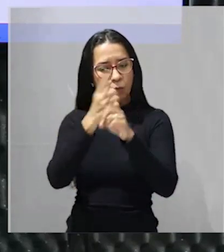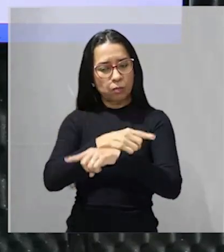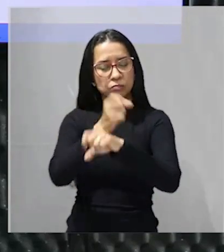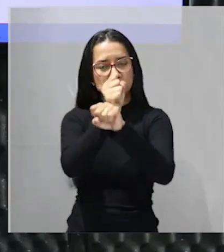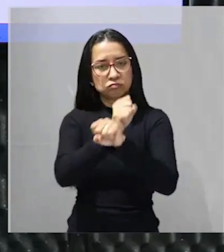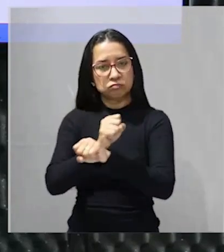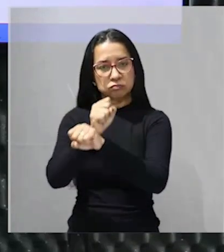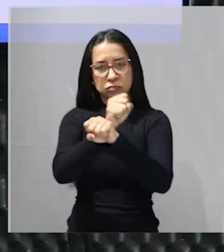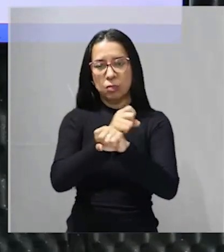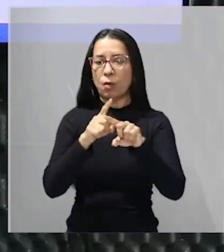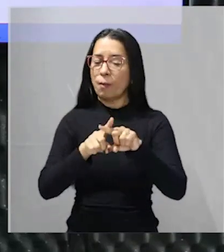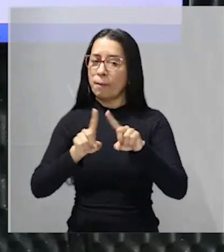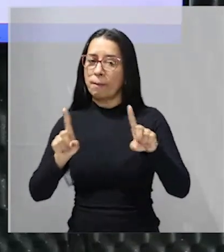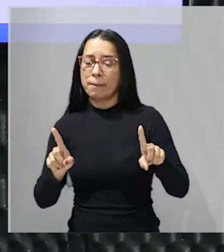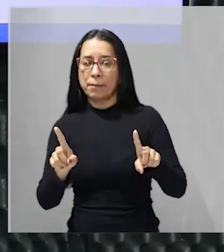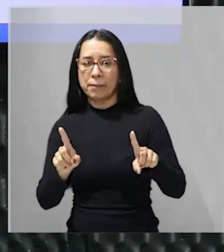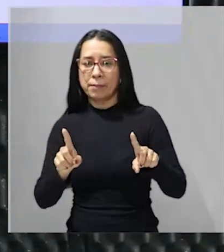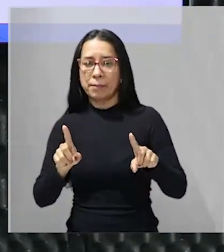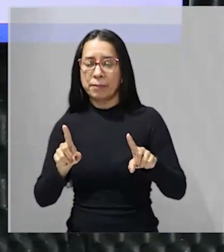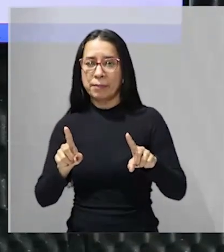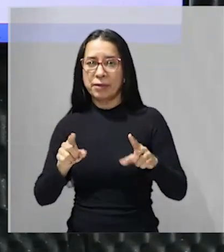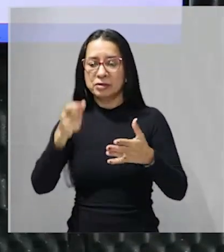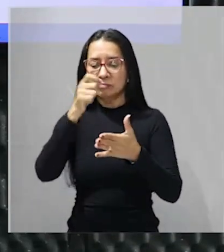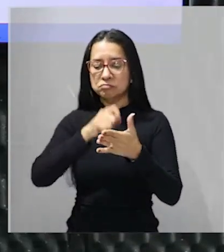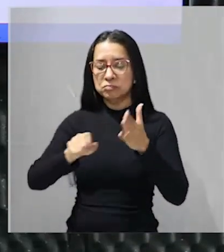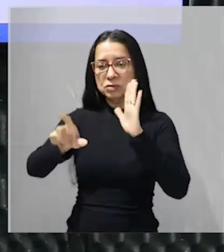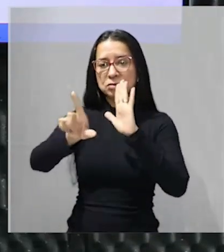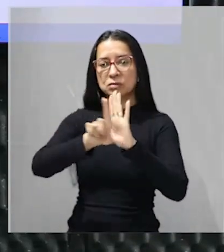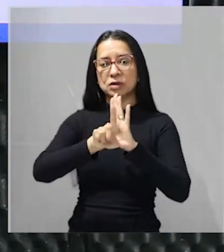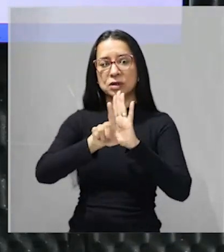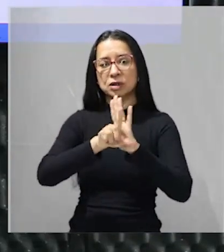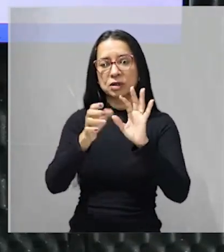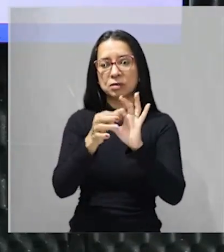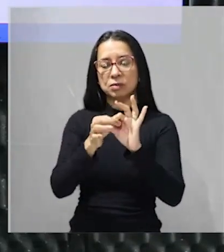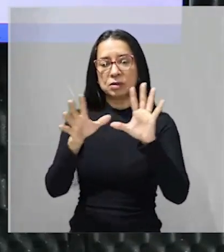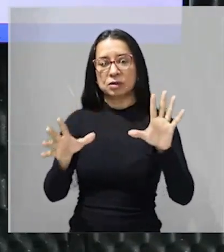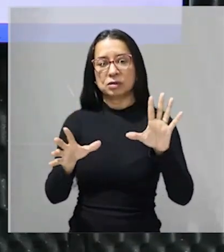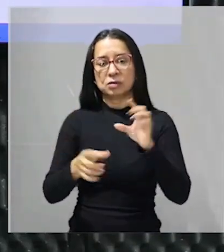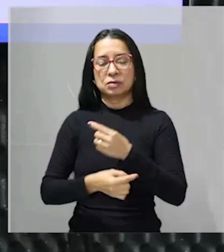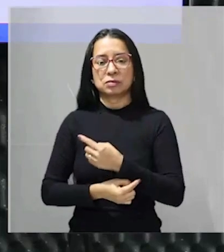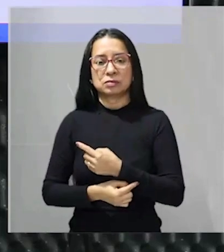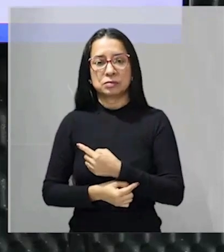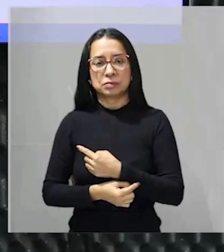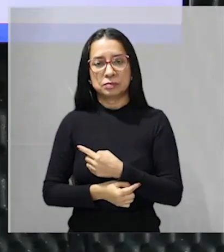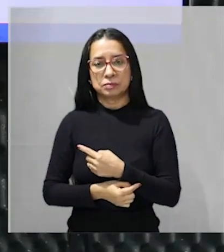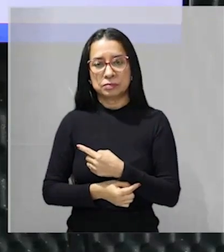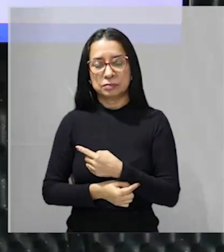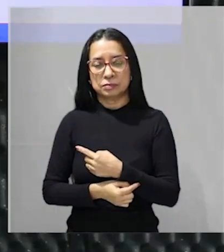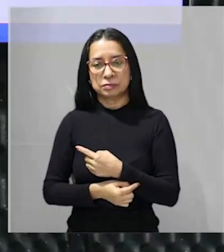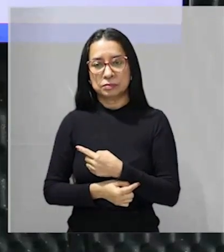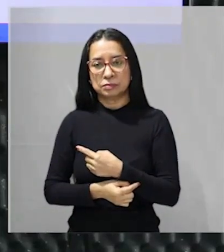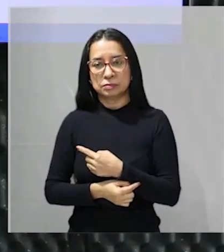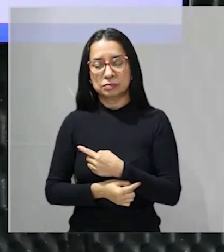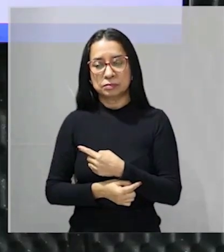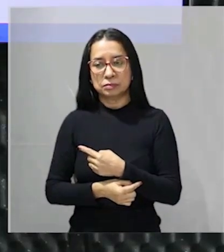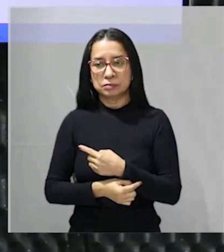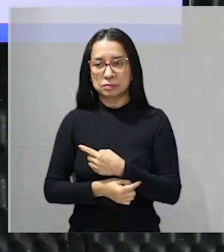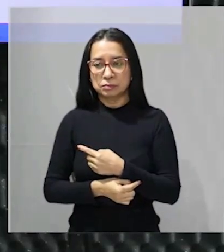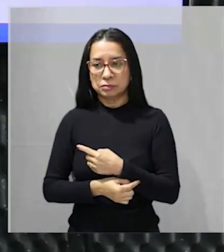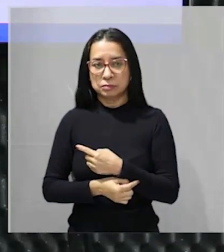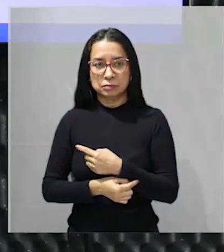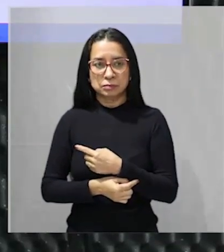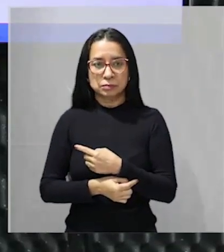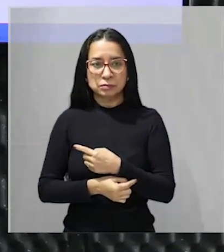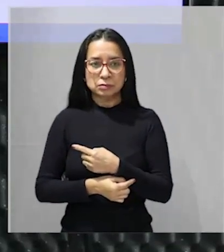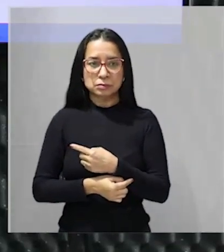a escravidão e estava lá assinando a lei emancipatória enfim mas desaprovava o direito a voto